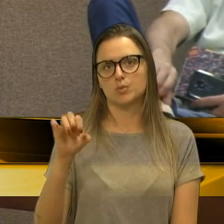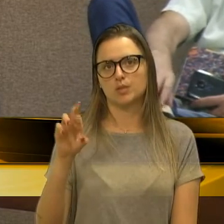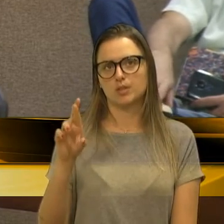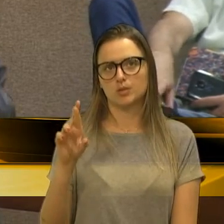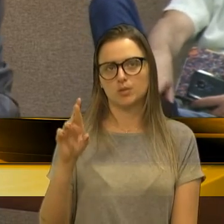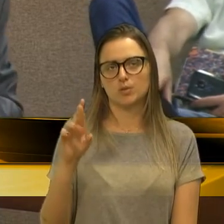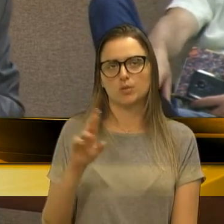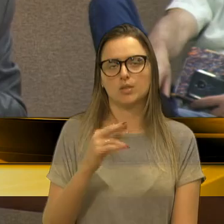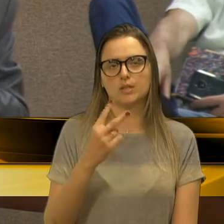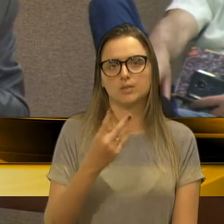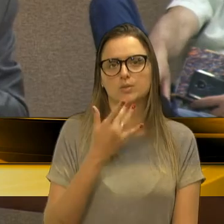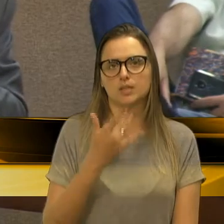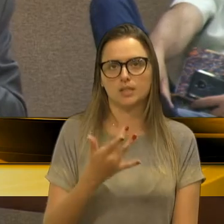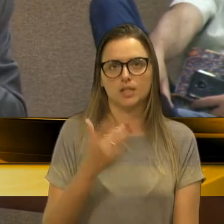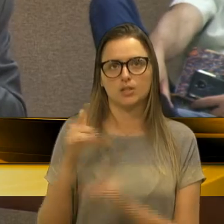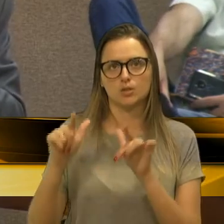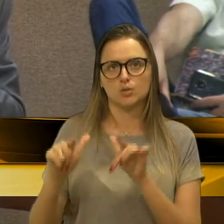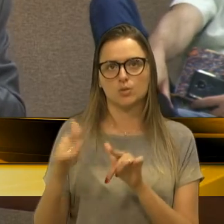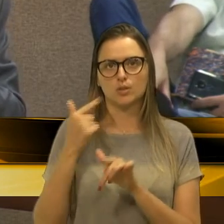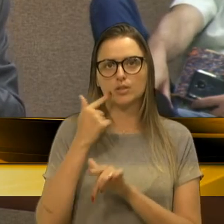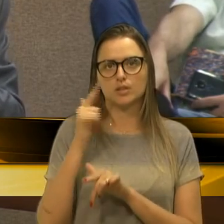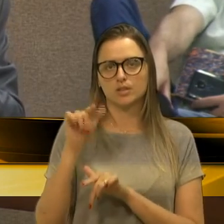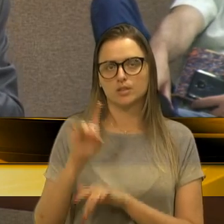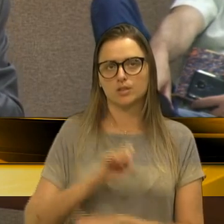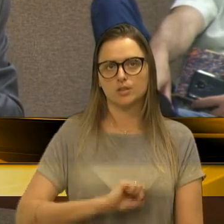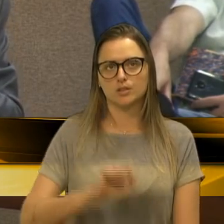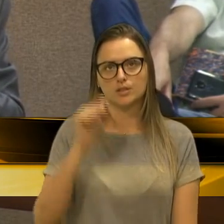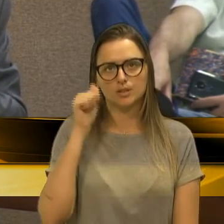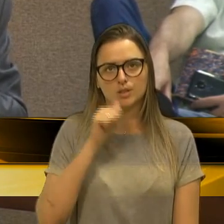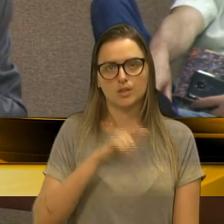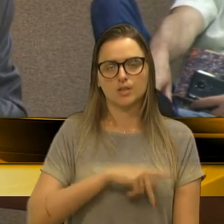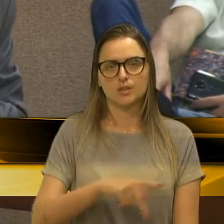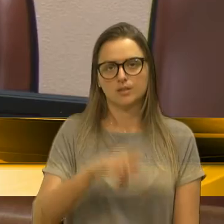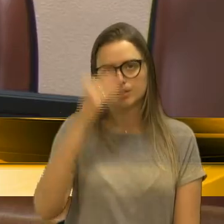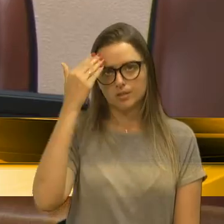NPTF, às 14 horas. É isso, senhora presidente. Muito obrigado. Obrigado. Obrigado. Obrigado.